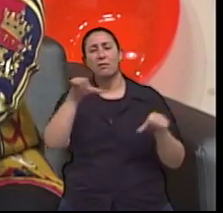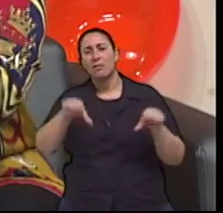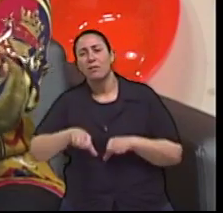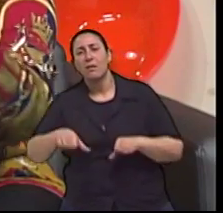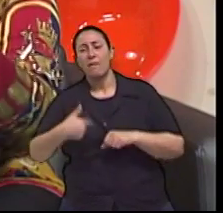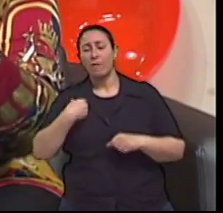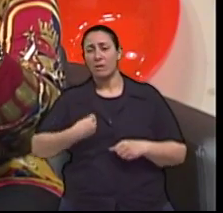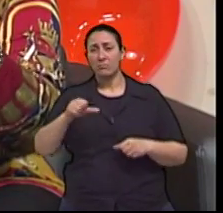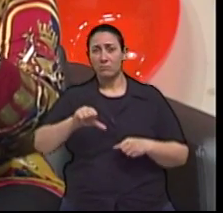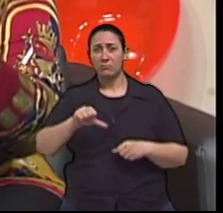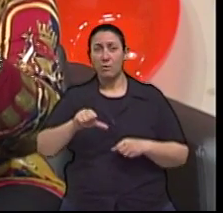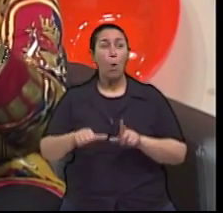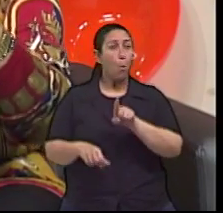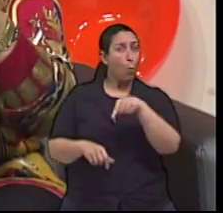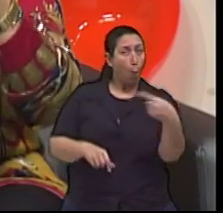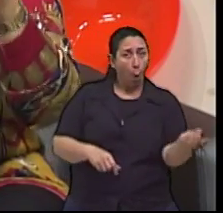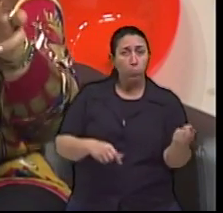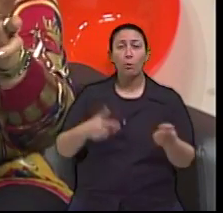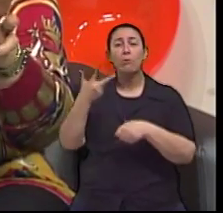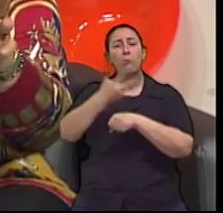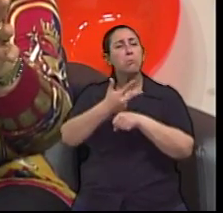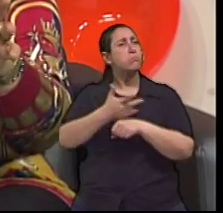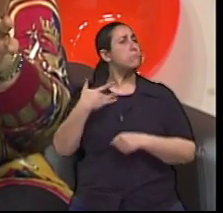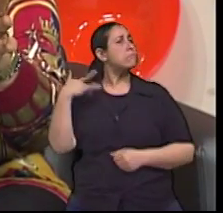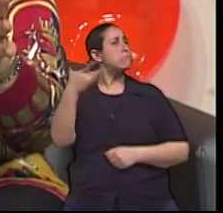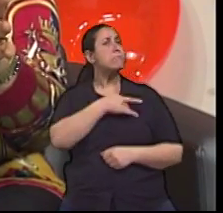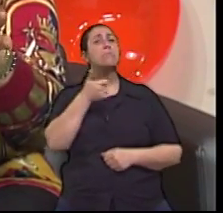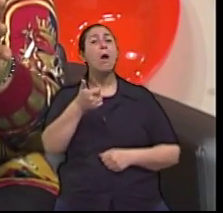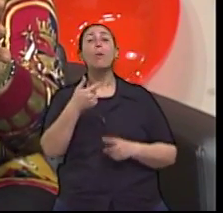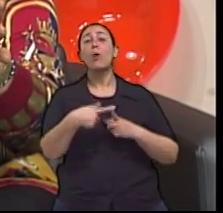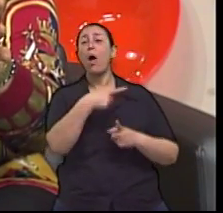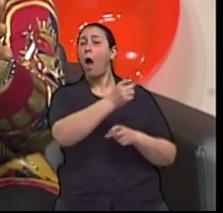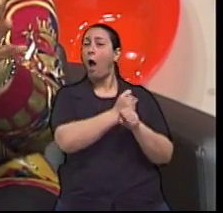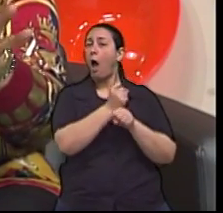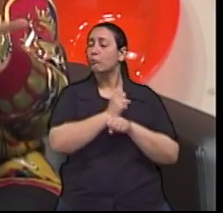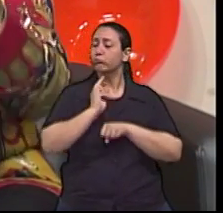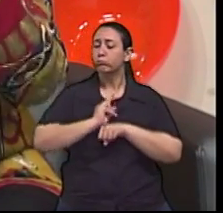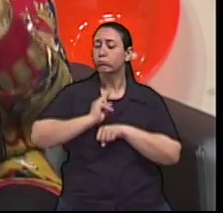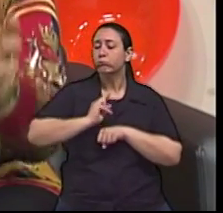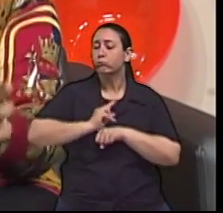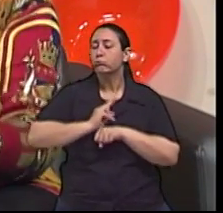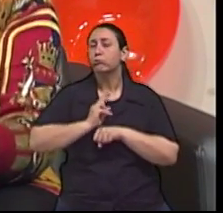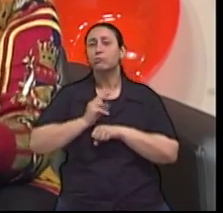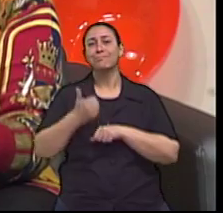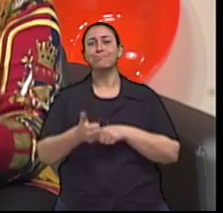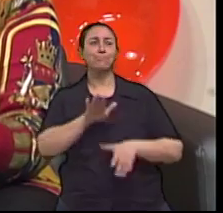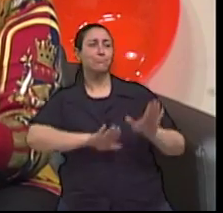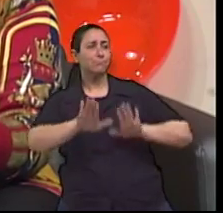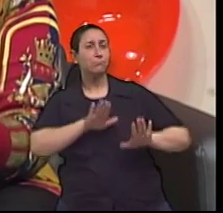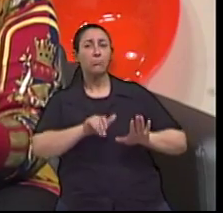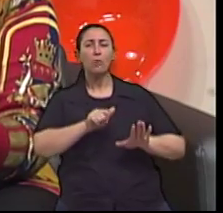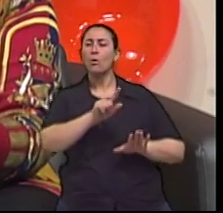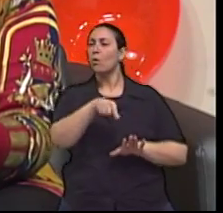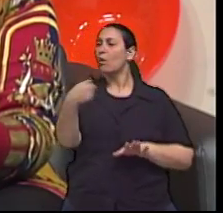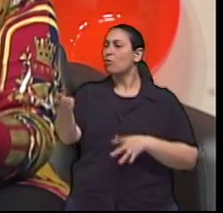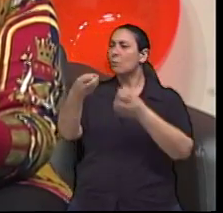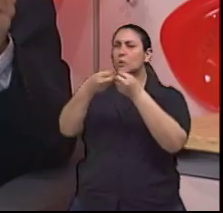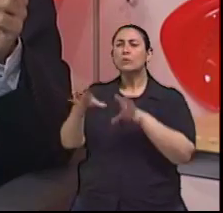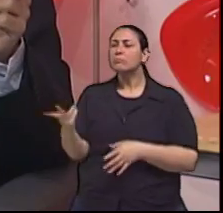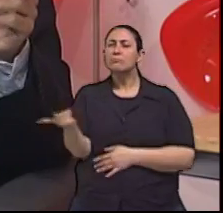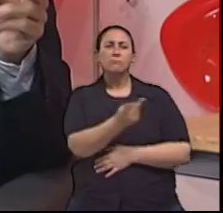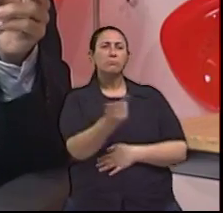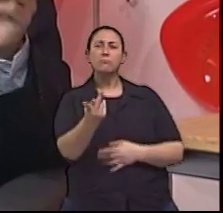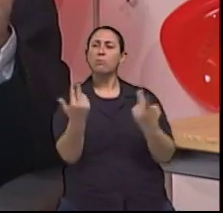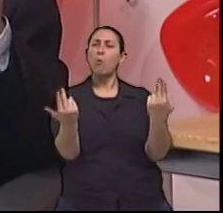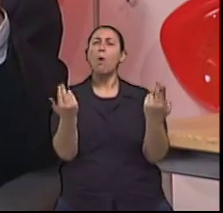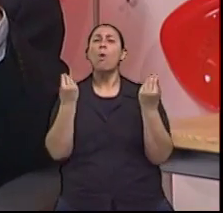e outro, às vezes, com menos idade, muitas vezes, está muito mais prejudicado. Isso, E outra